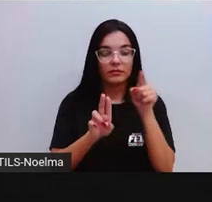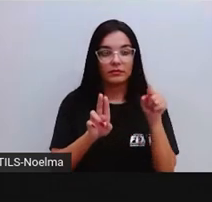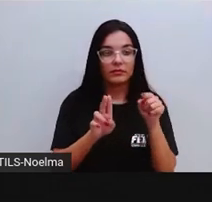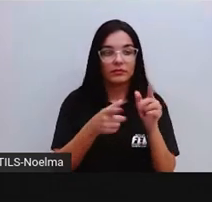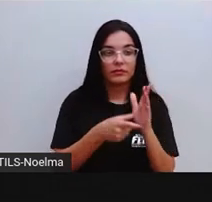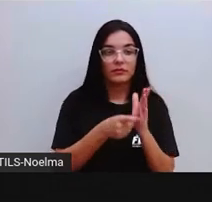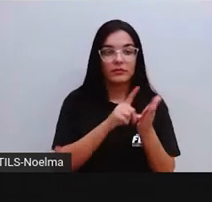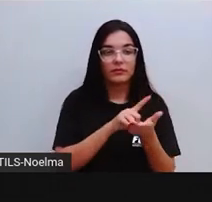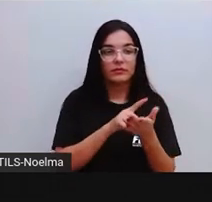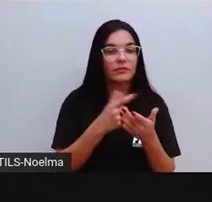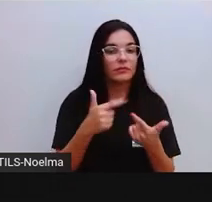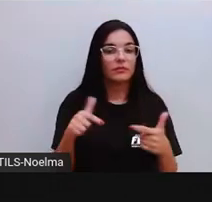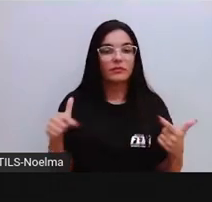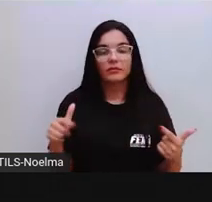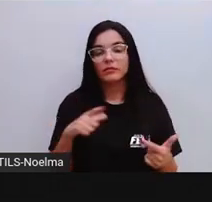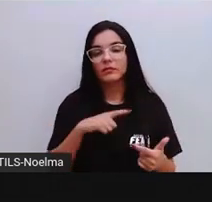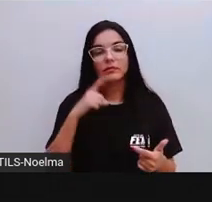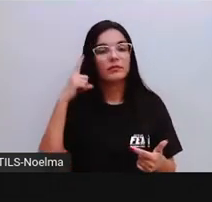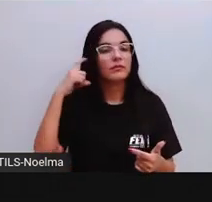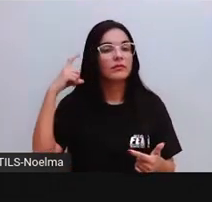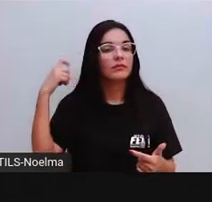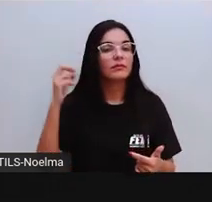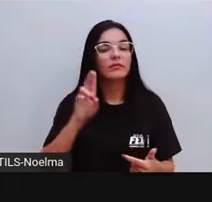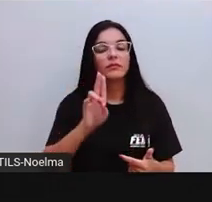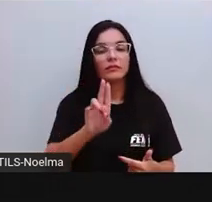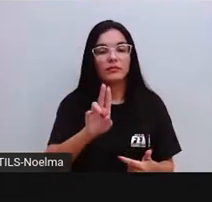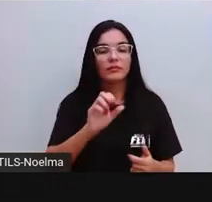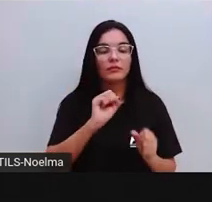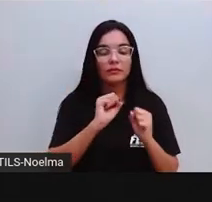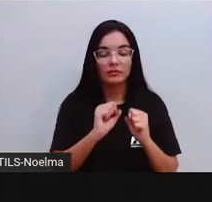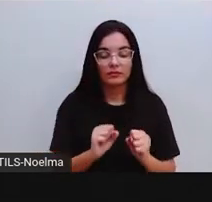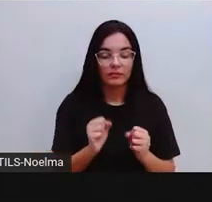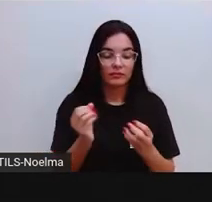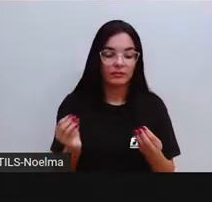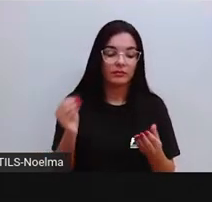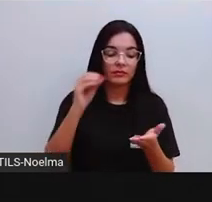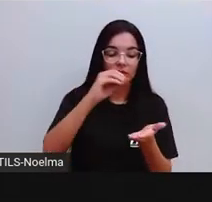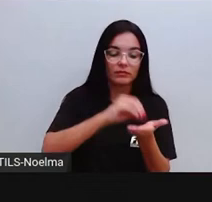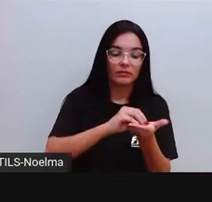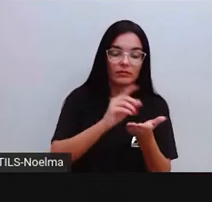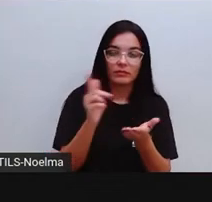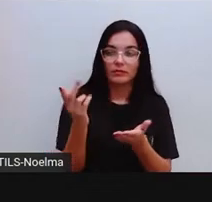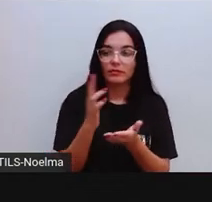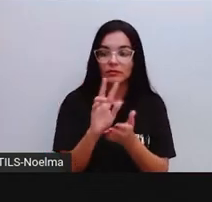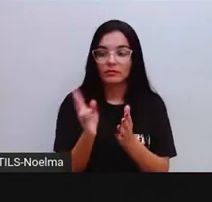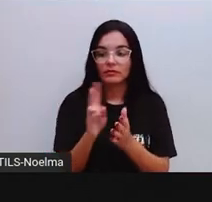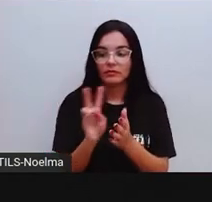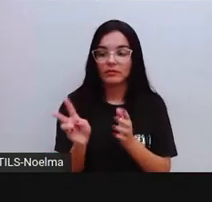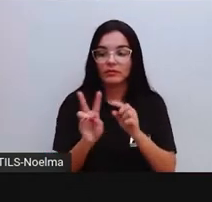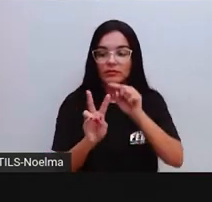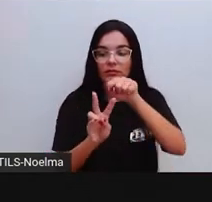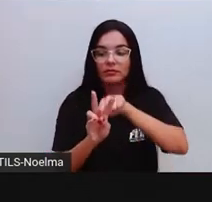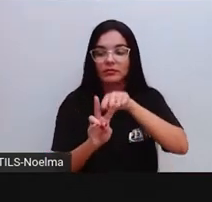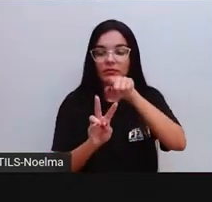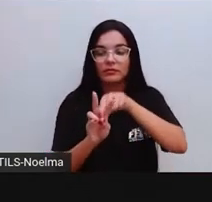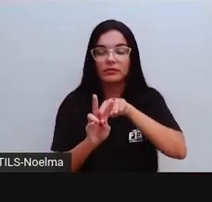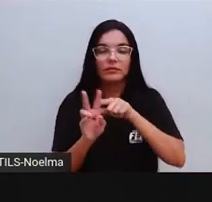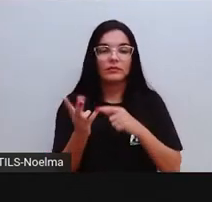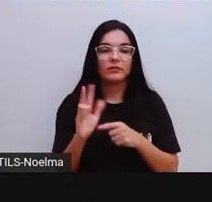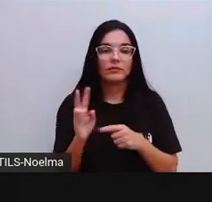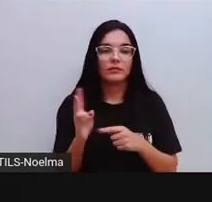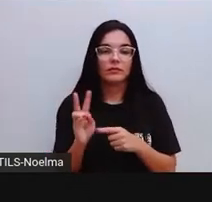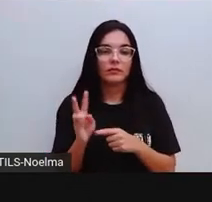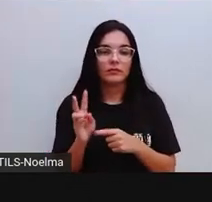não vai ser pronunciado. Então, eu coloco a letra U aqui entre o G e a vogal E, ou entre o G